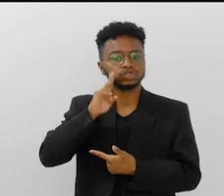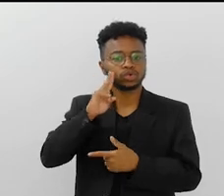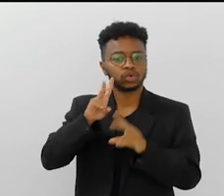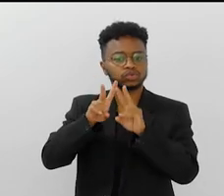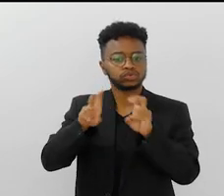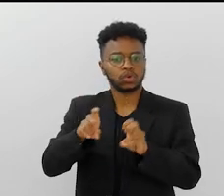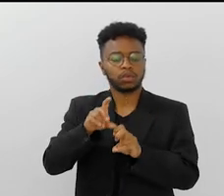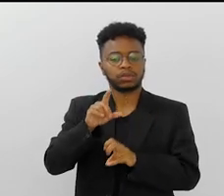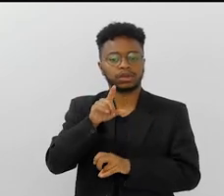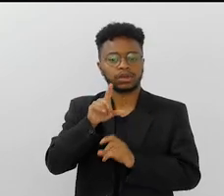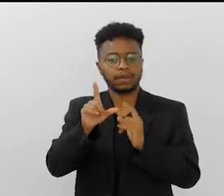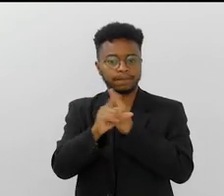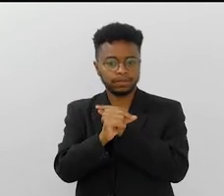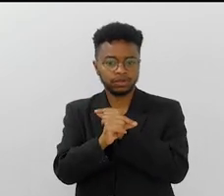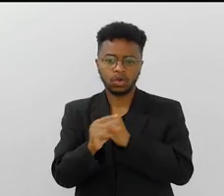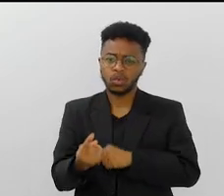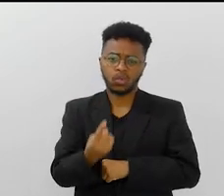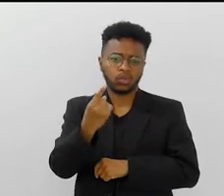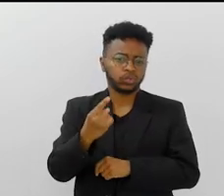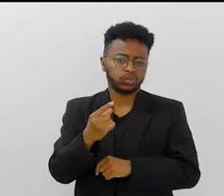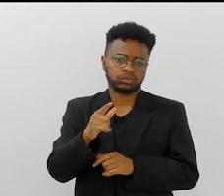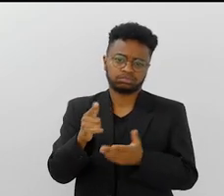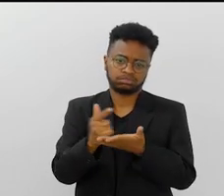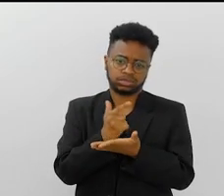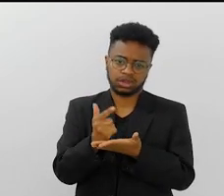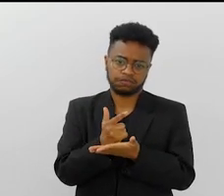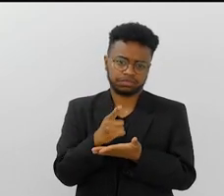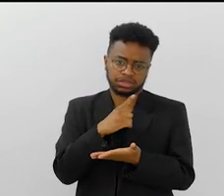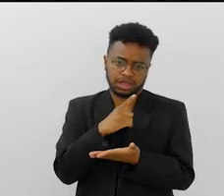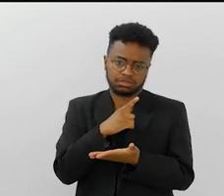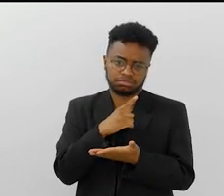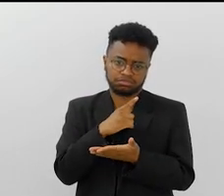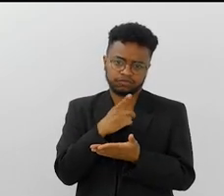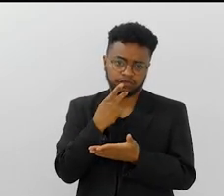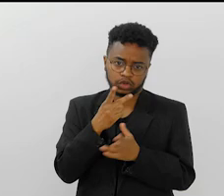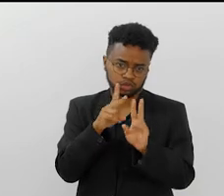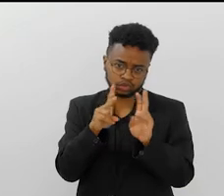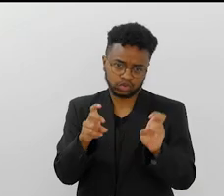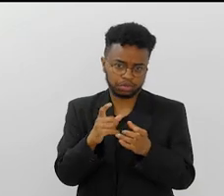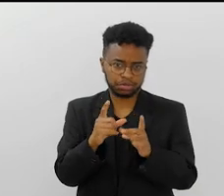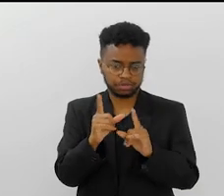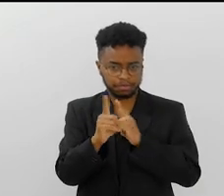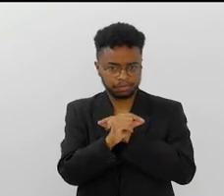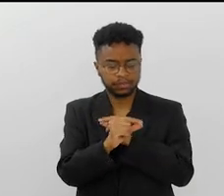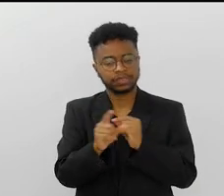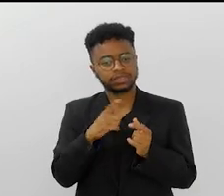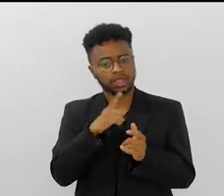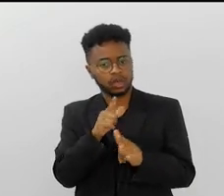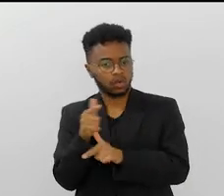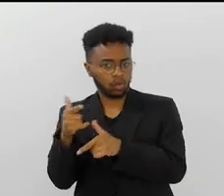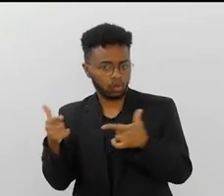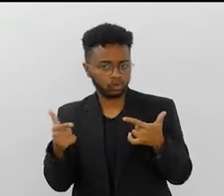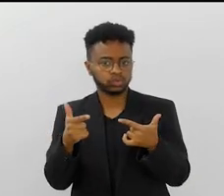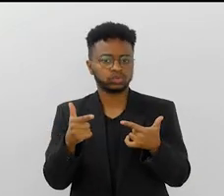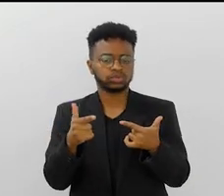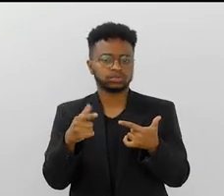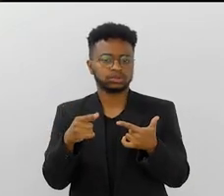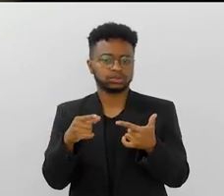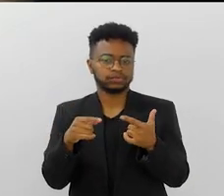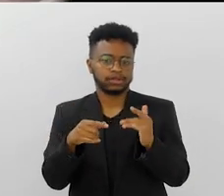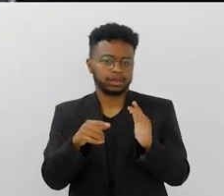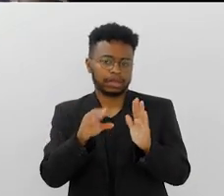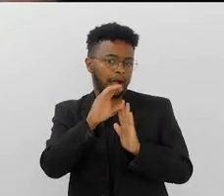Beja Flor, que é um único livro que existe exclusivo sobre a Beja Flor. tem outros em que a Beja Flor aparece